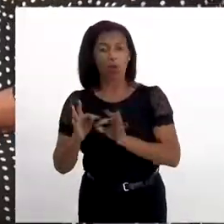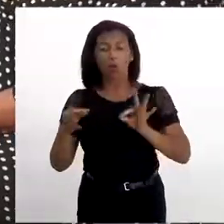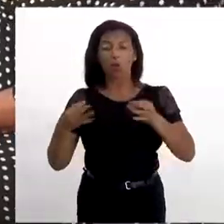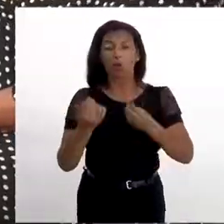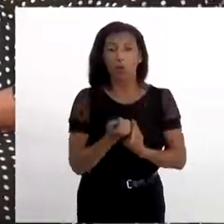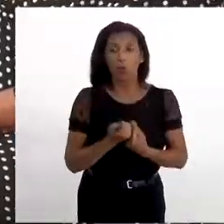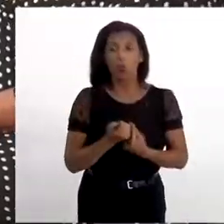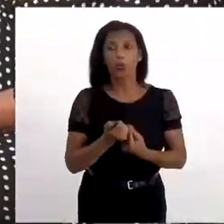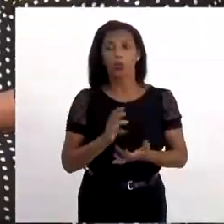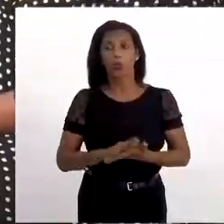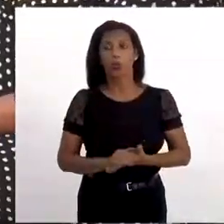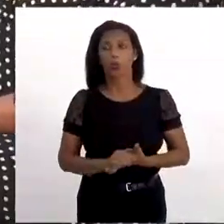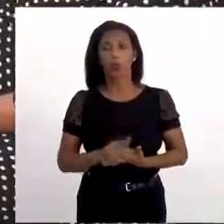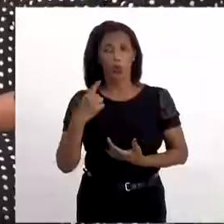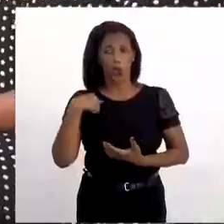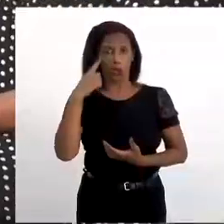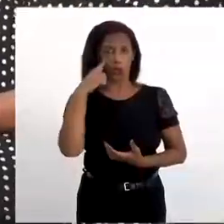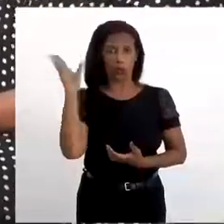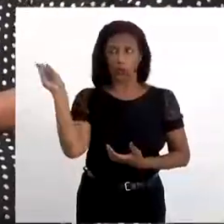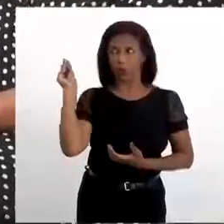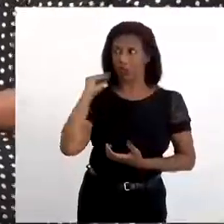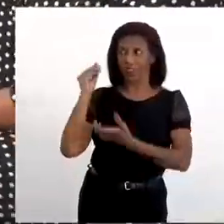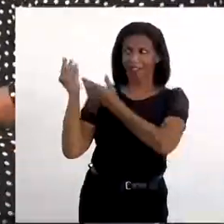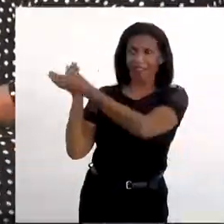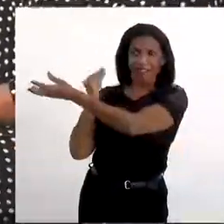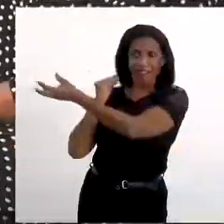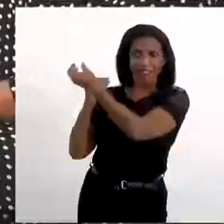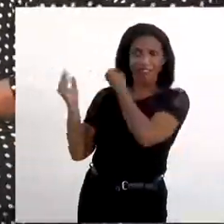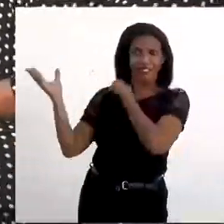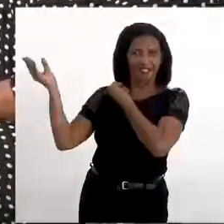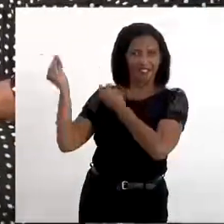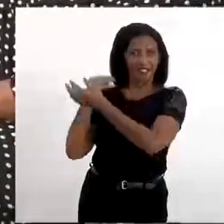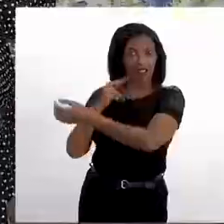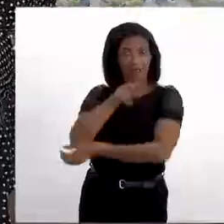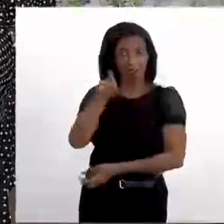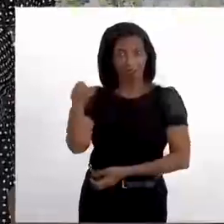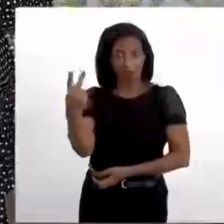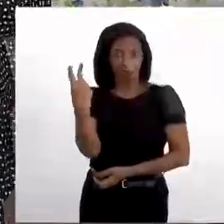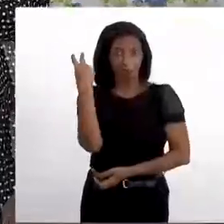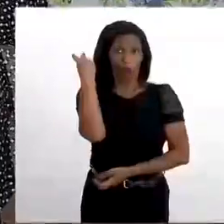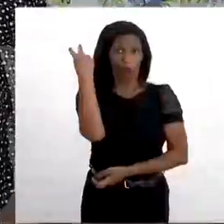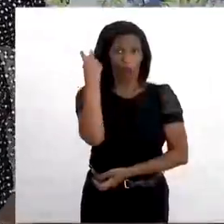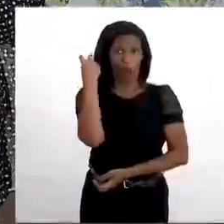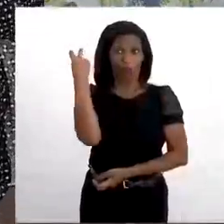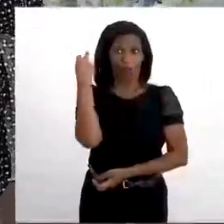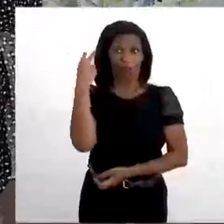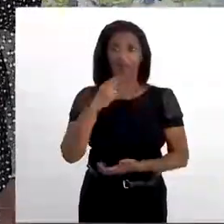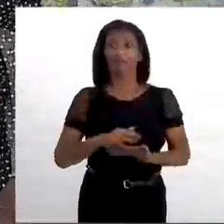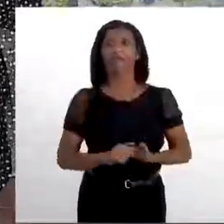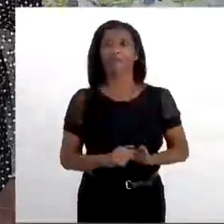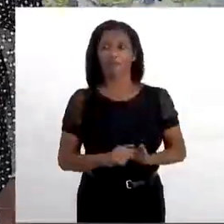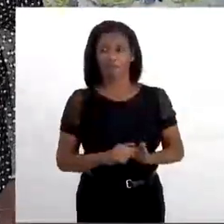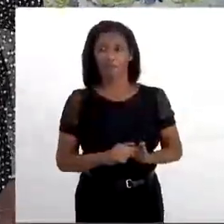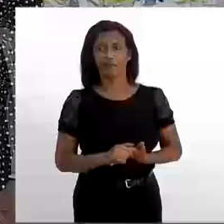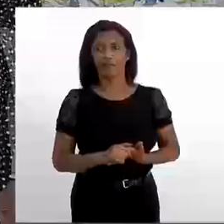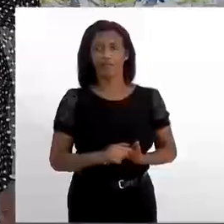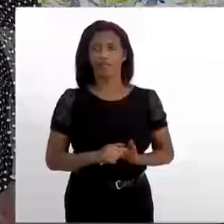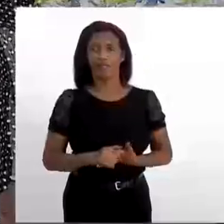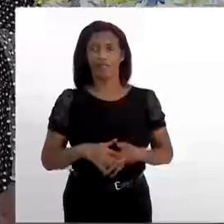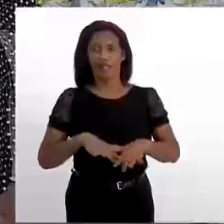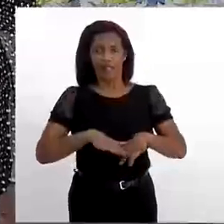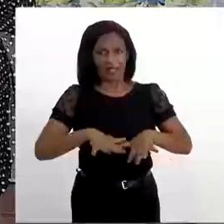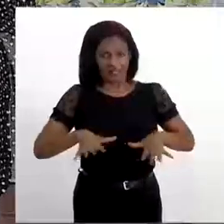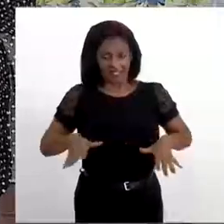são lindas. São lindas. Vou até puxando aqui pra vocês olharem. São todos tecidos africanos. Eu levarei essas